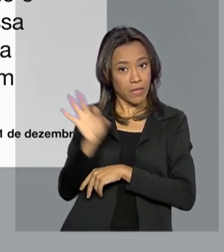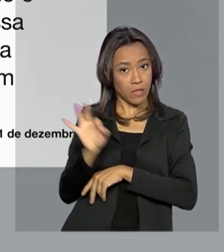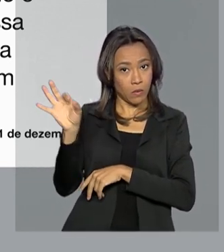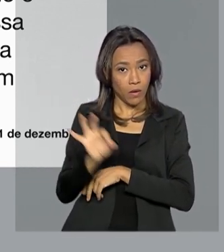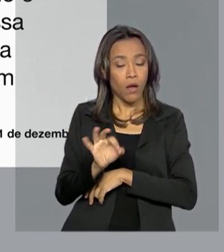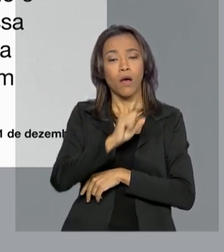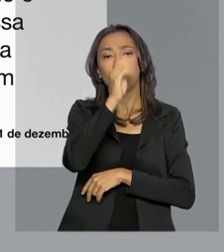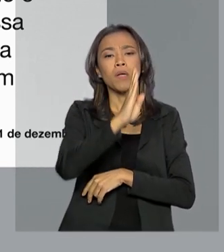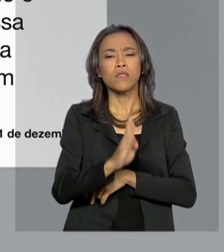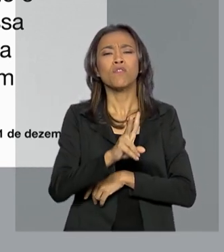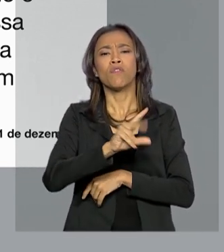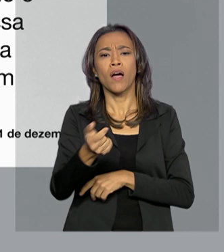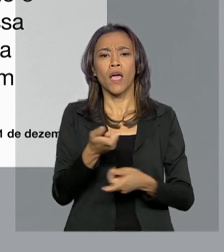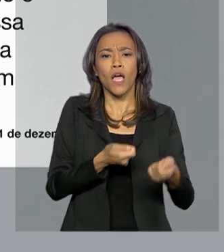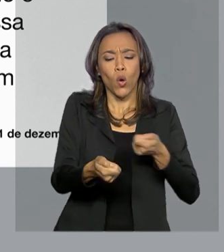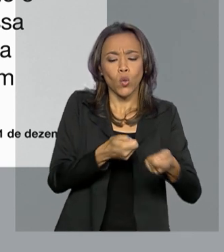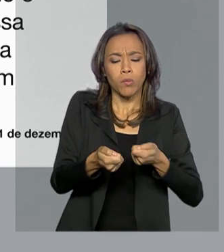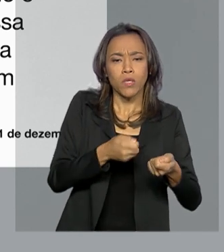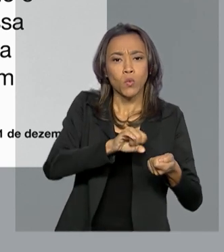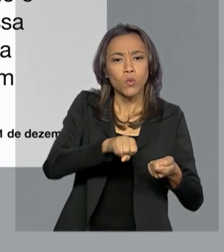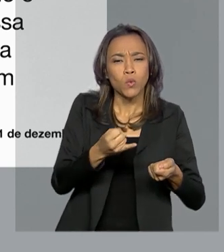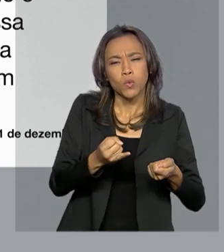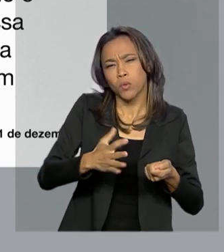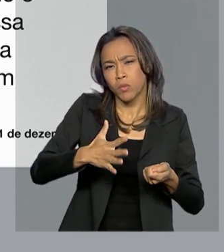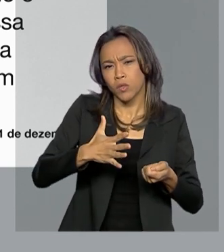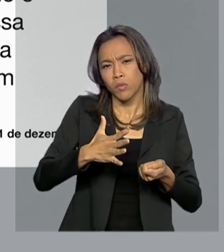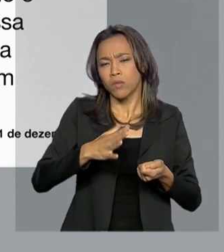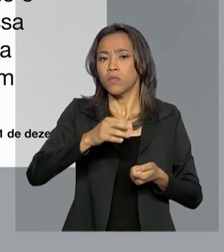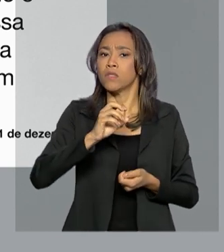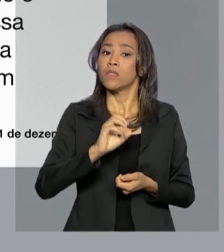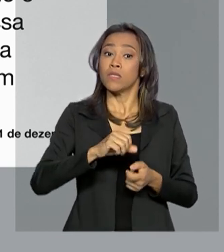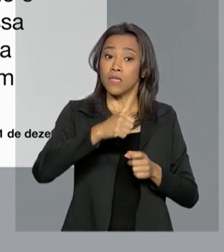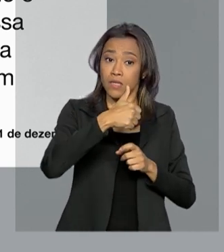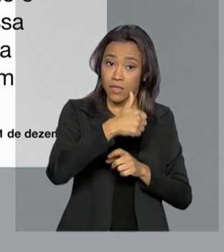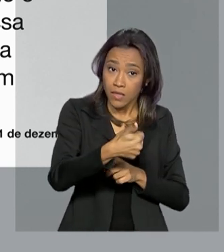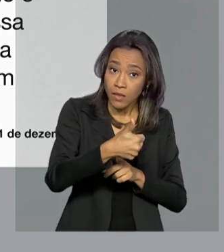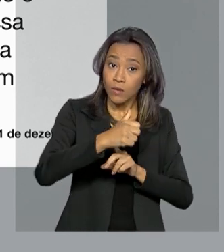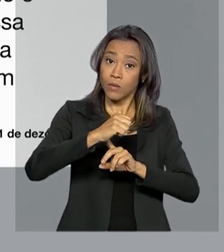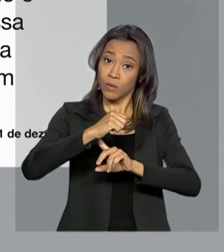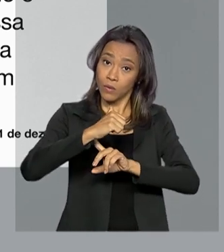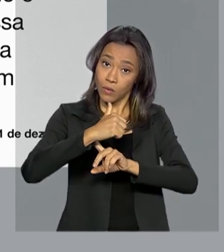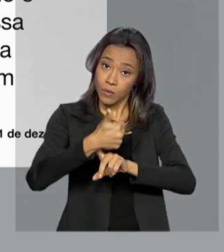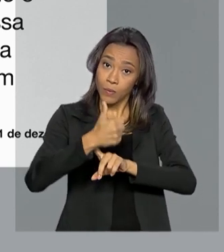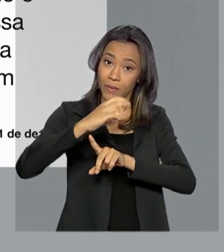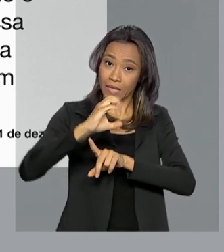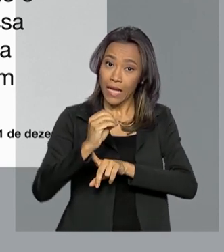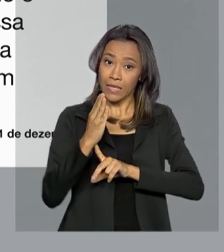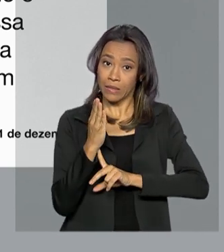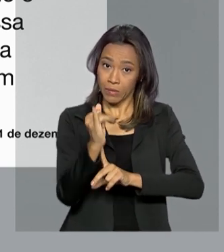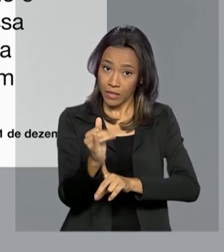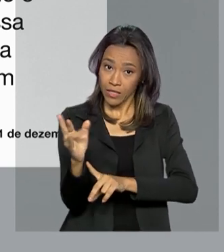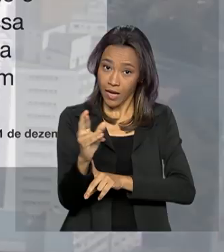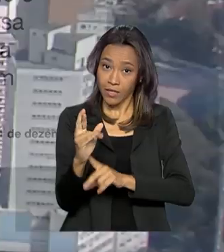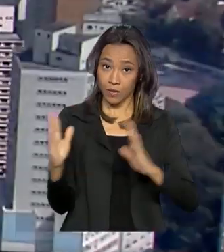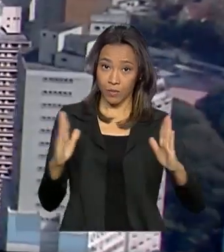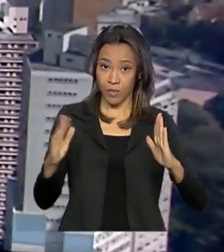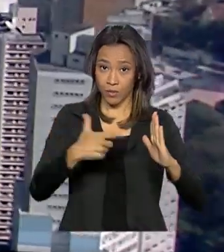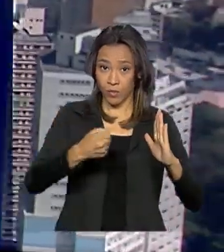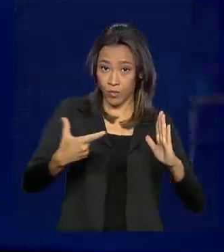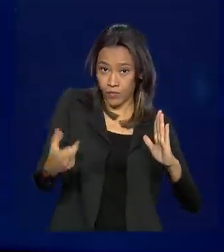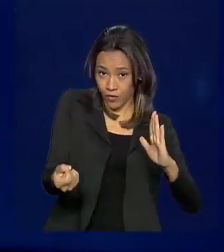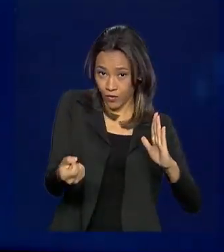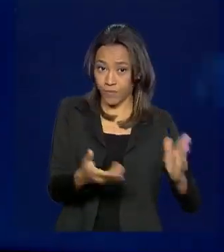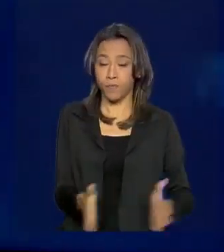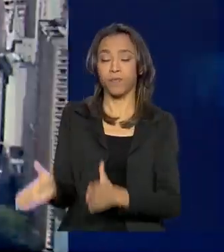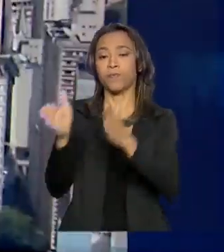o Brasil vai economizar a título de juros aproximadamente R 110 bilhões em 2020. E